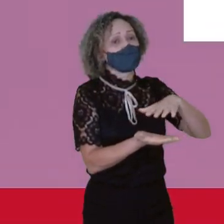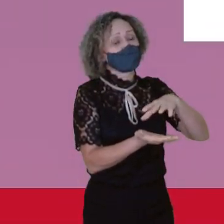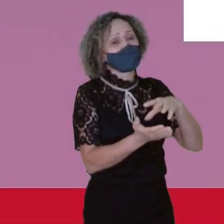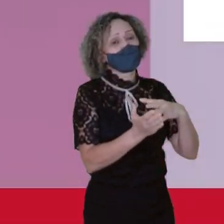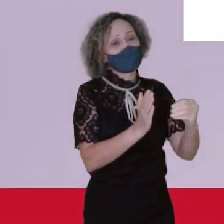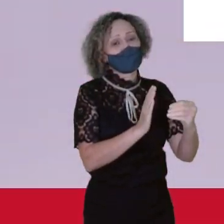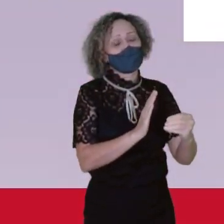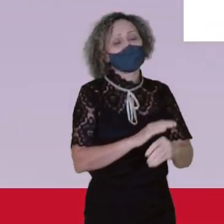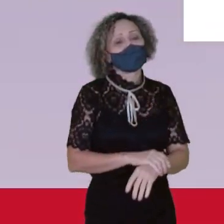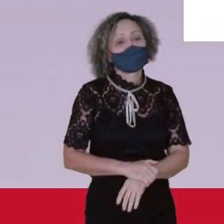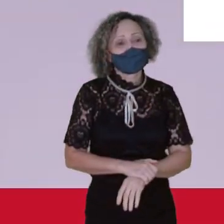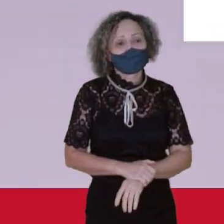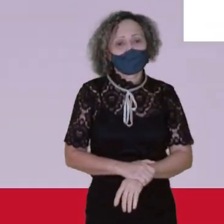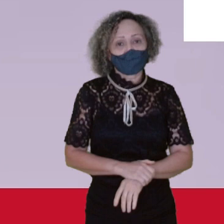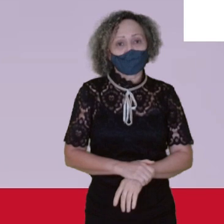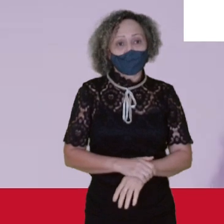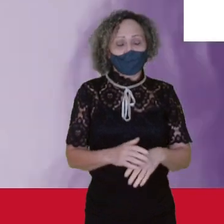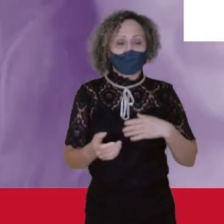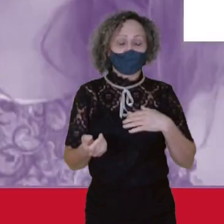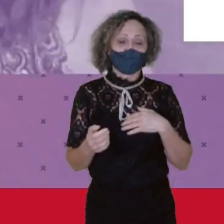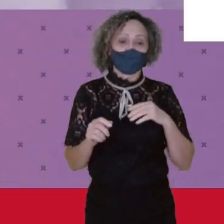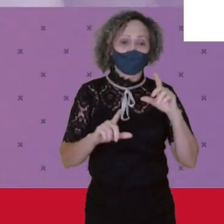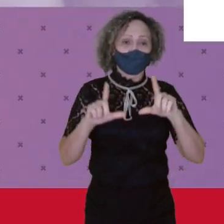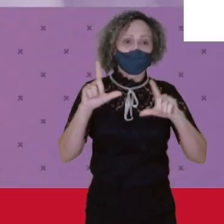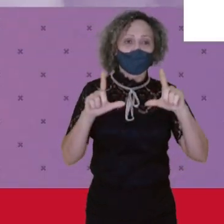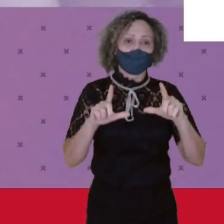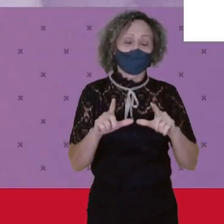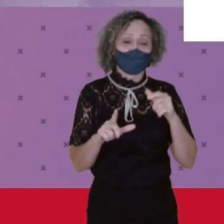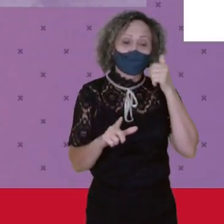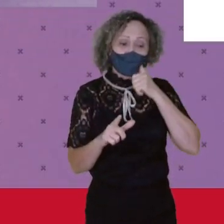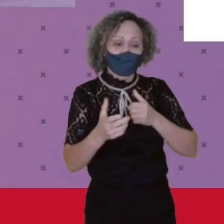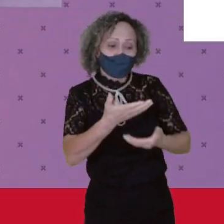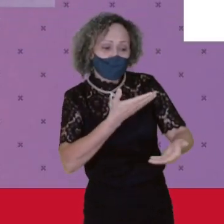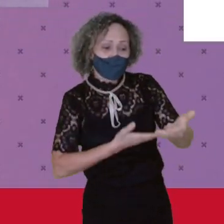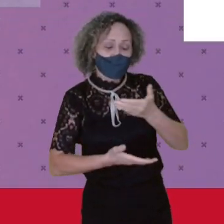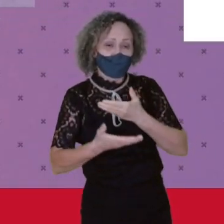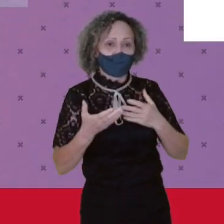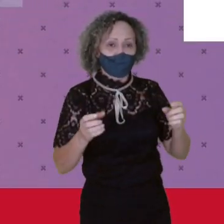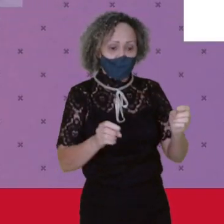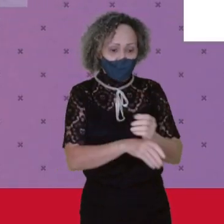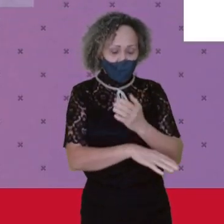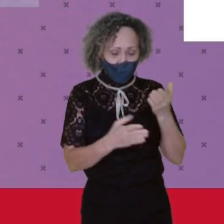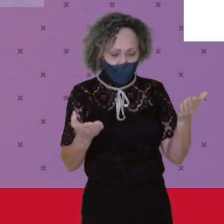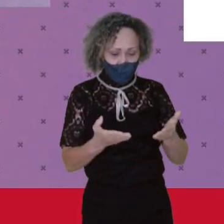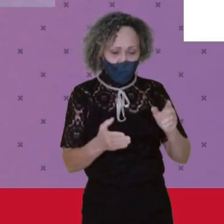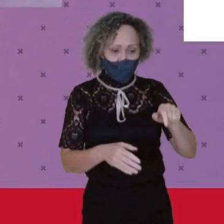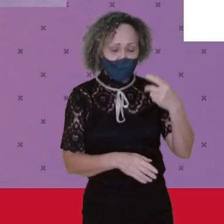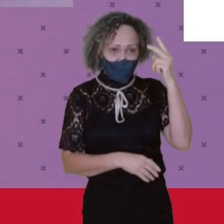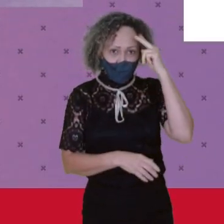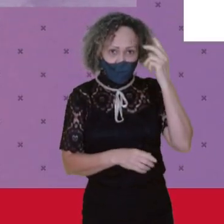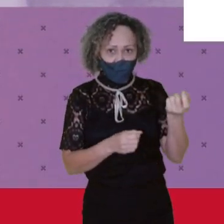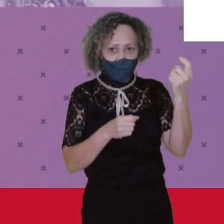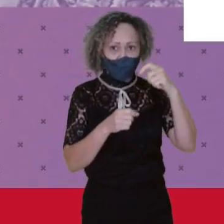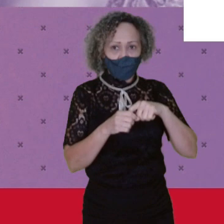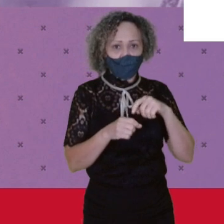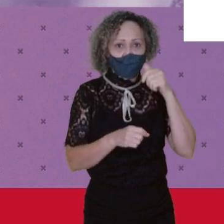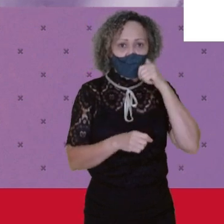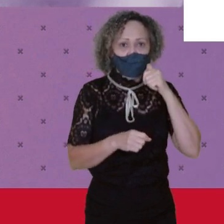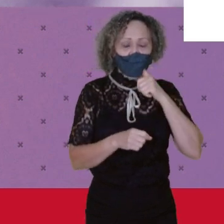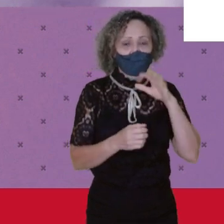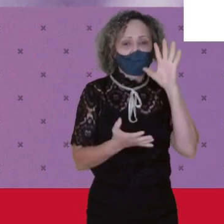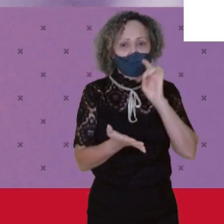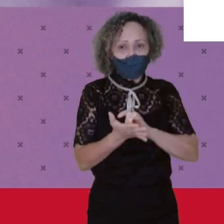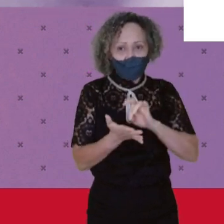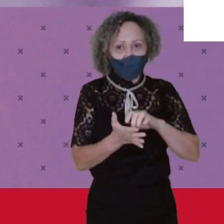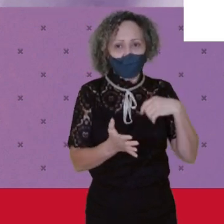O TV Elas por Elas Formação De hoje Fica por aqui Mas na segunda A gente está de volta Com o tema Mulheres e Ruralidades Nós reunimos Um time de peso